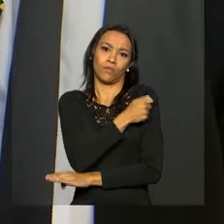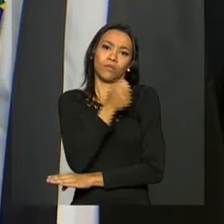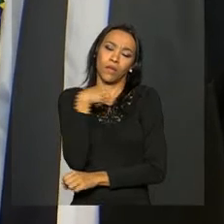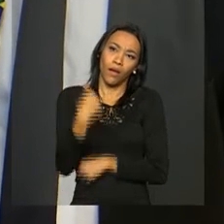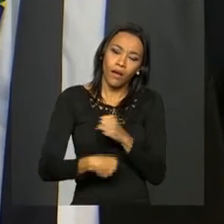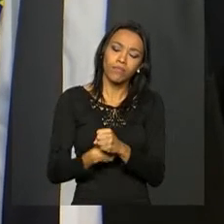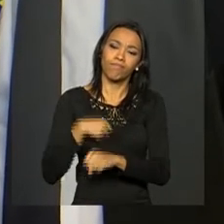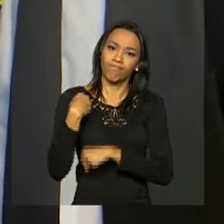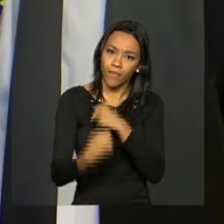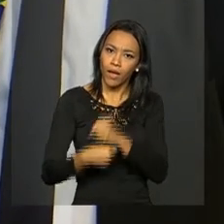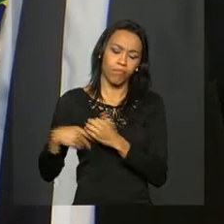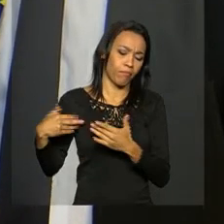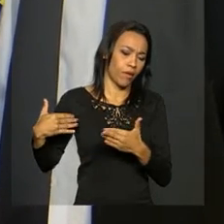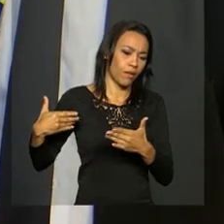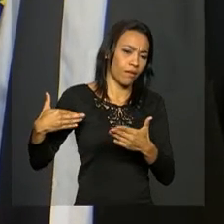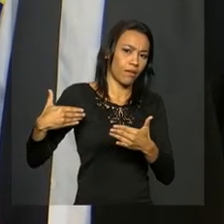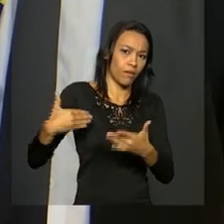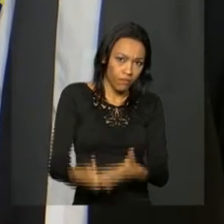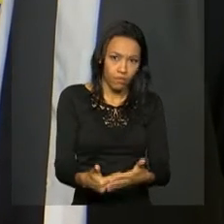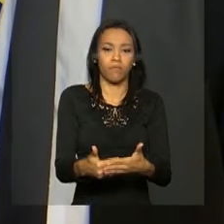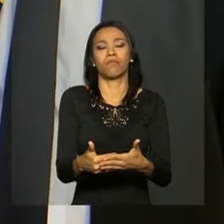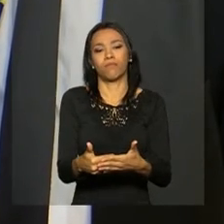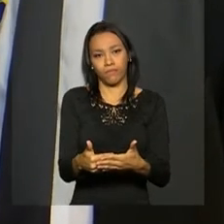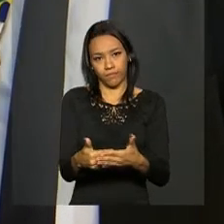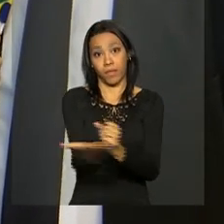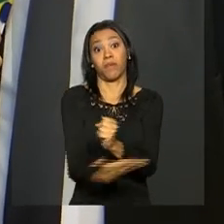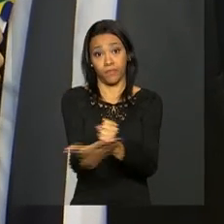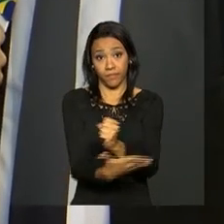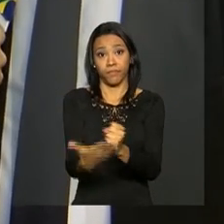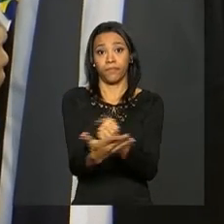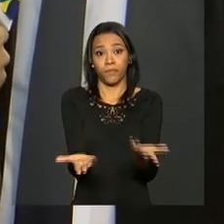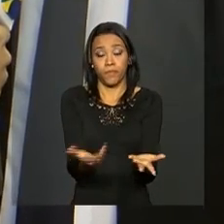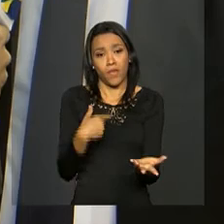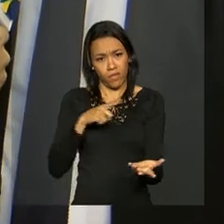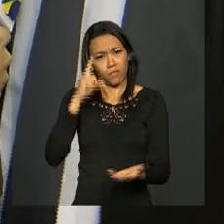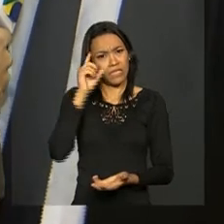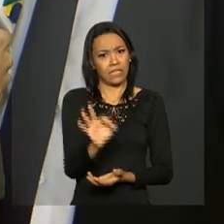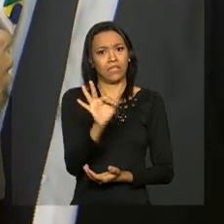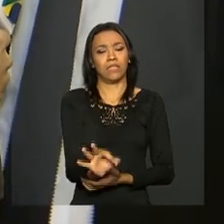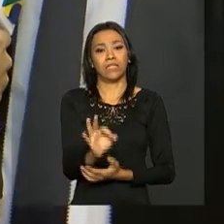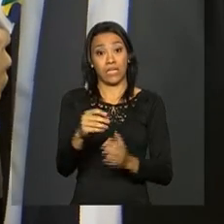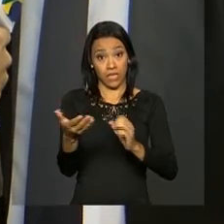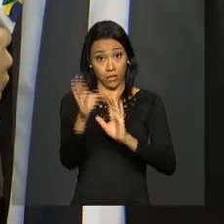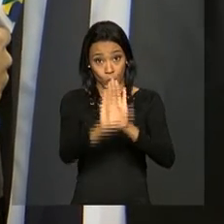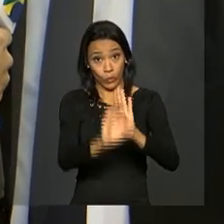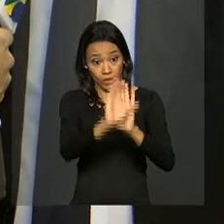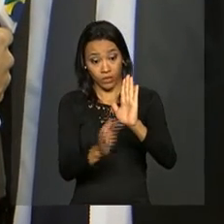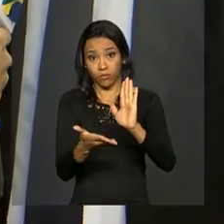ano, ao longo desse longo percurso da educação básica. E tenho certeza que essa referência será